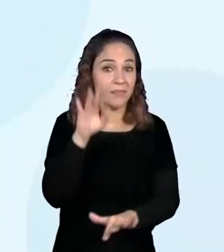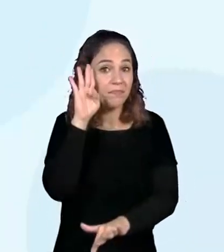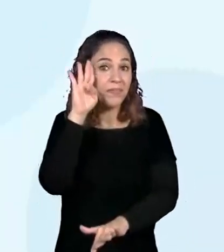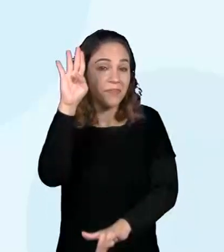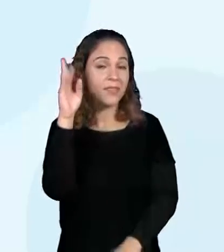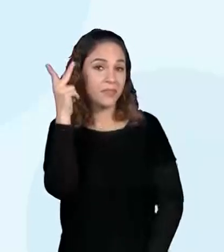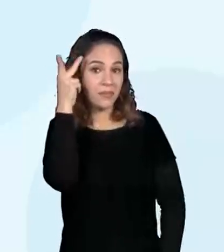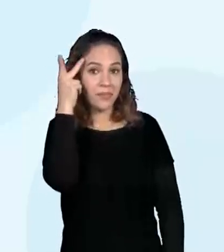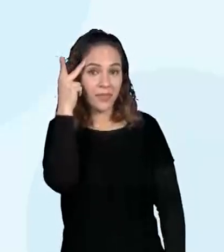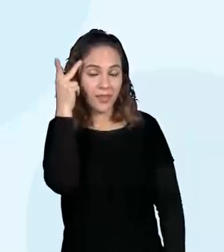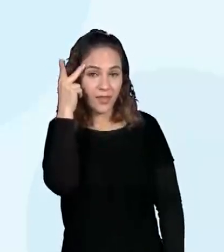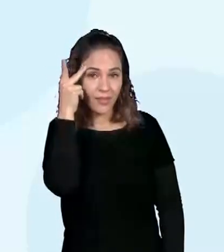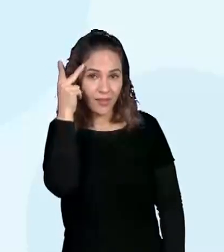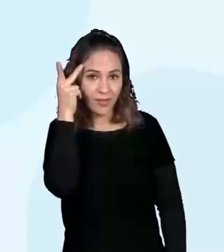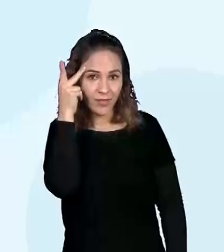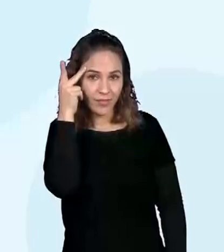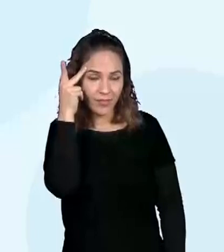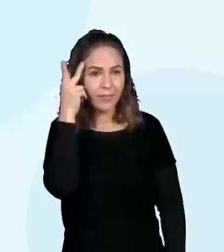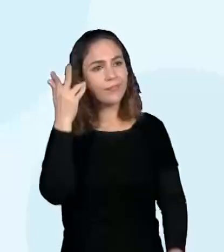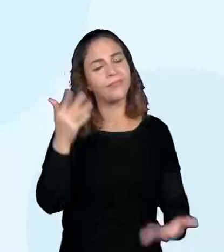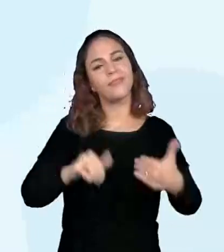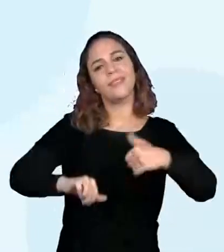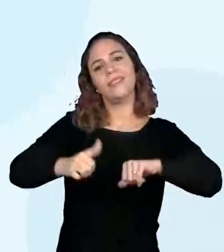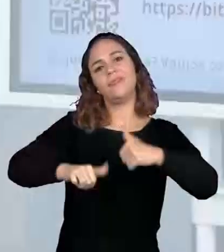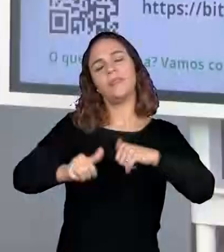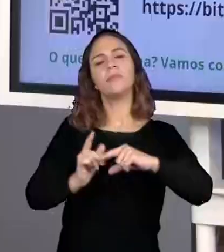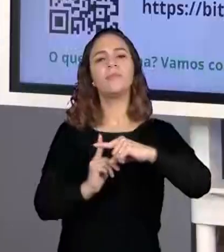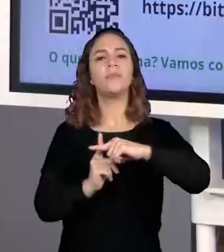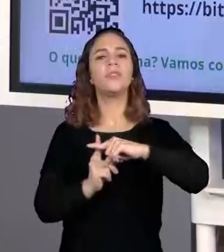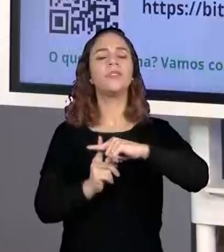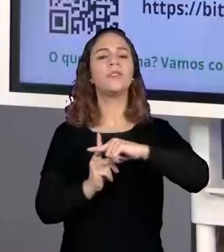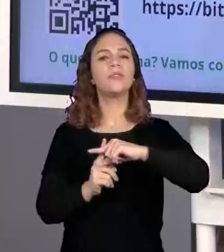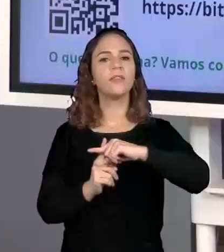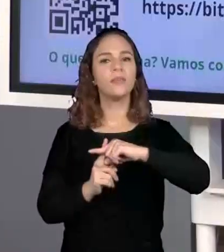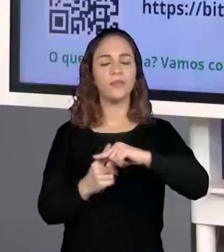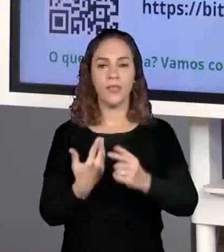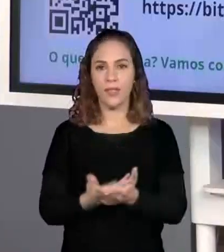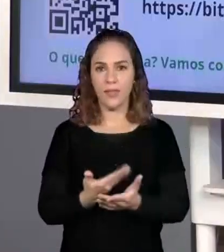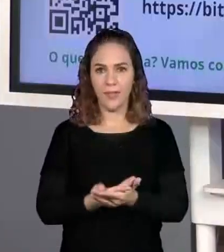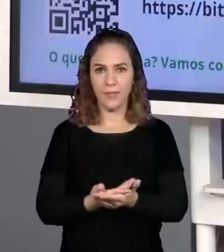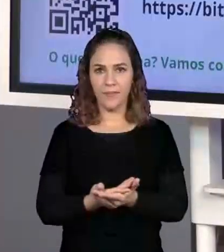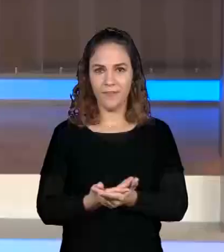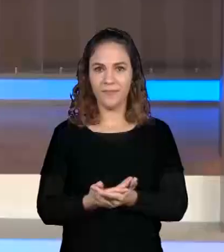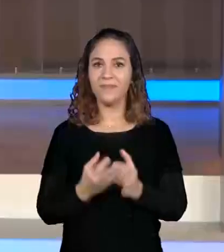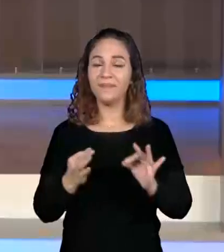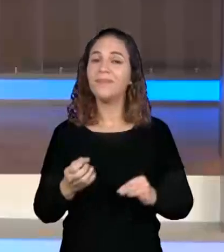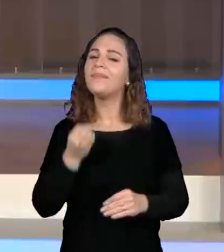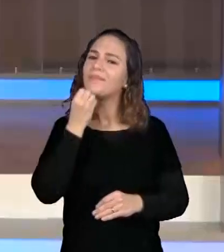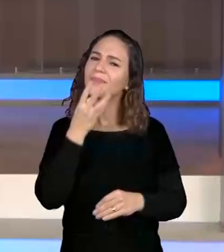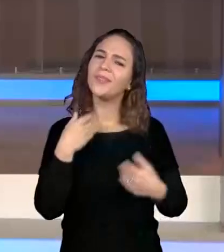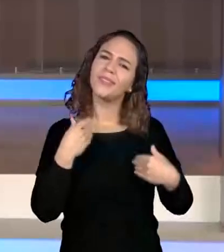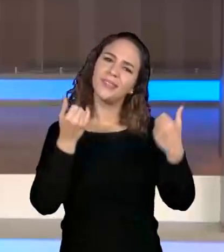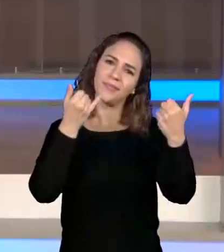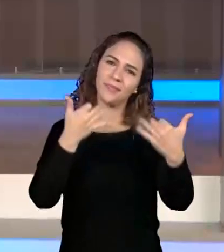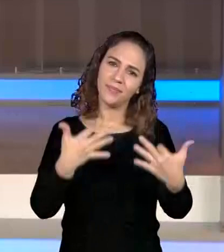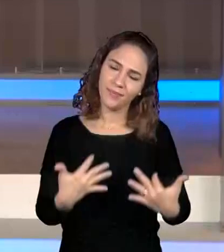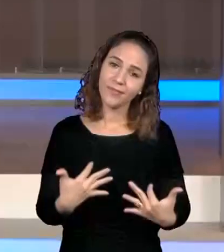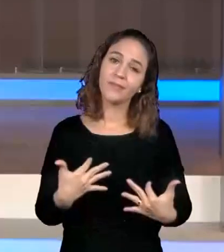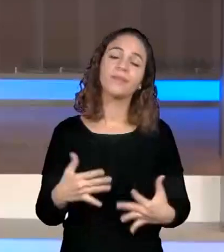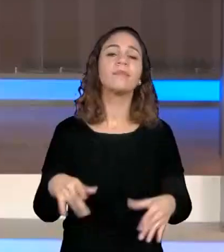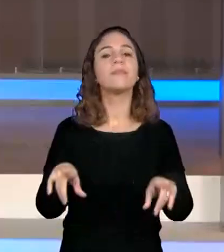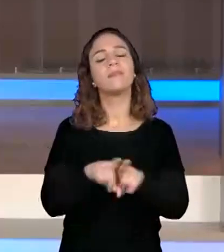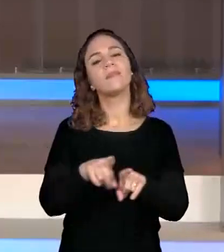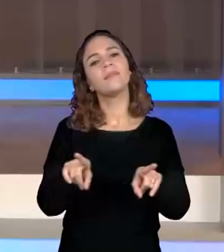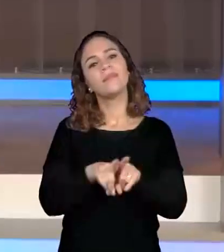para o Estado de São Paulo, avaliei positivamente a nossa aula. Foi muito bom falar com vocês. E eu quero já